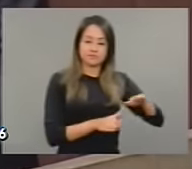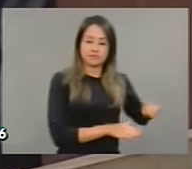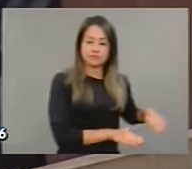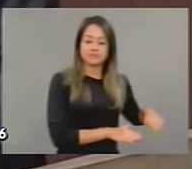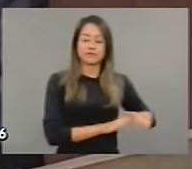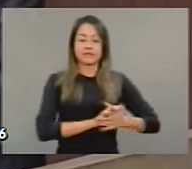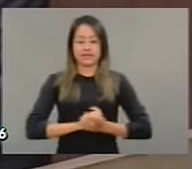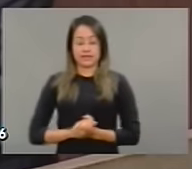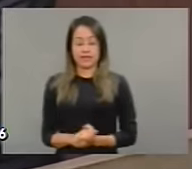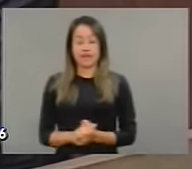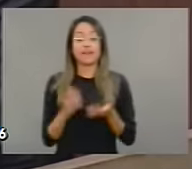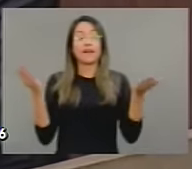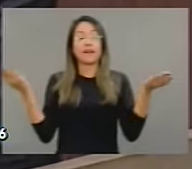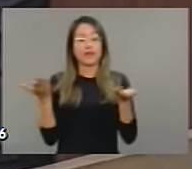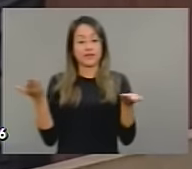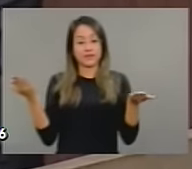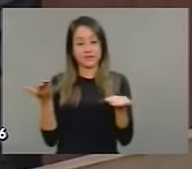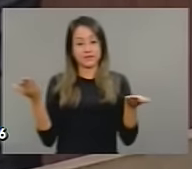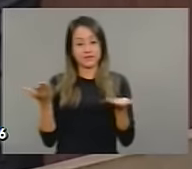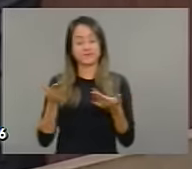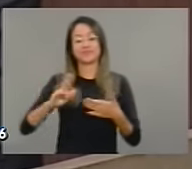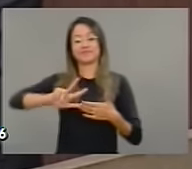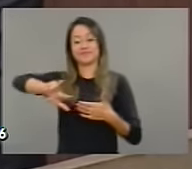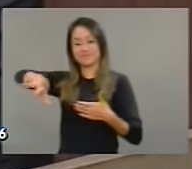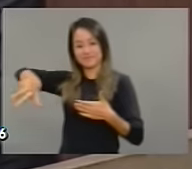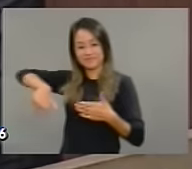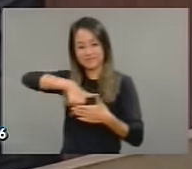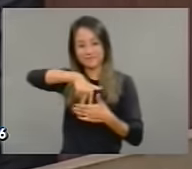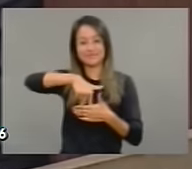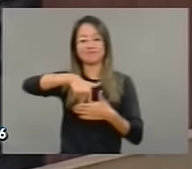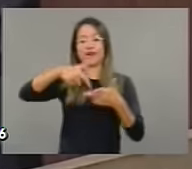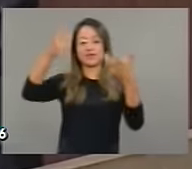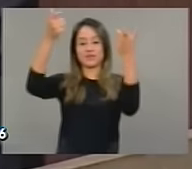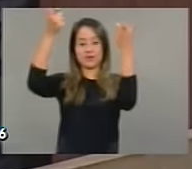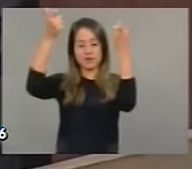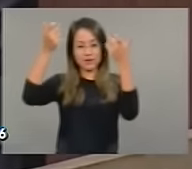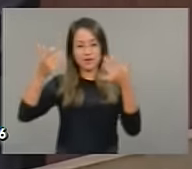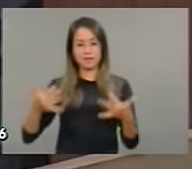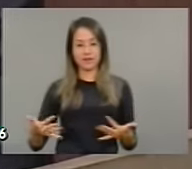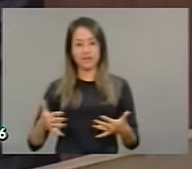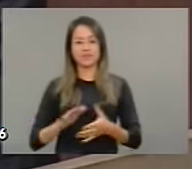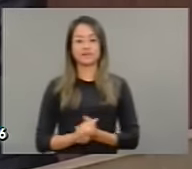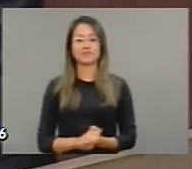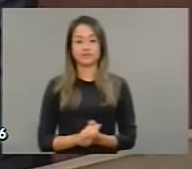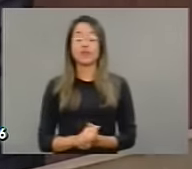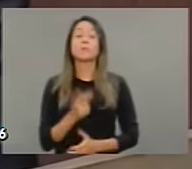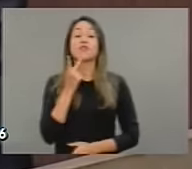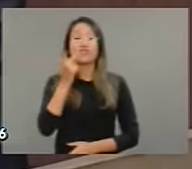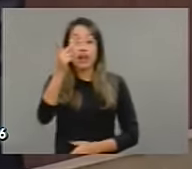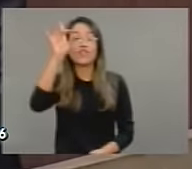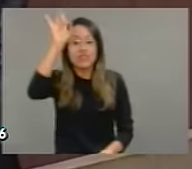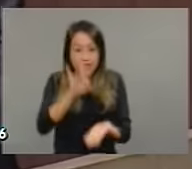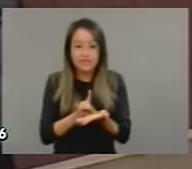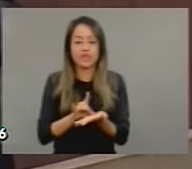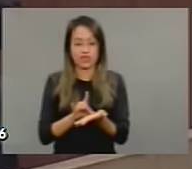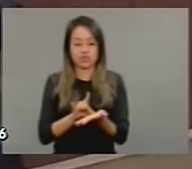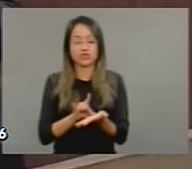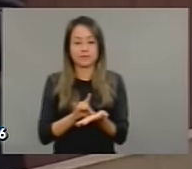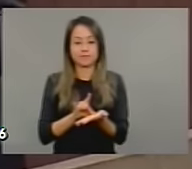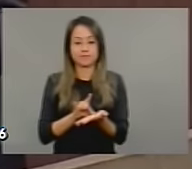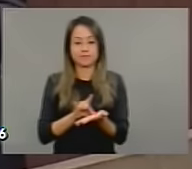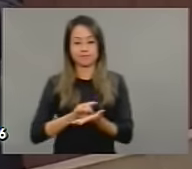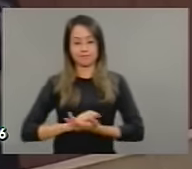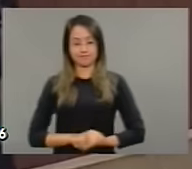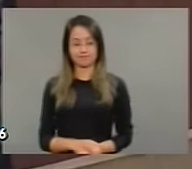deputadas, eu quero subir à tribuna da Assembleia para reestabelecer a verdade. Na